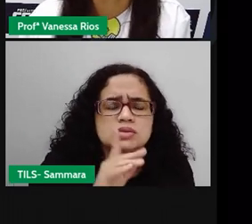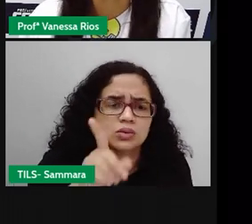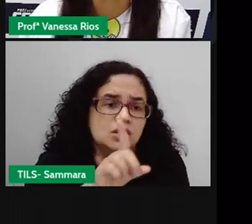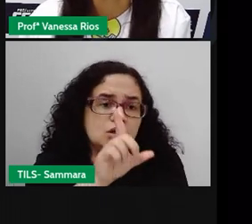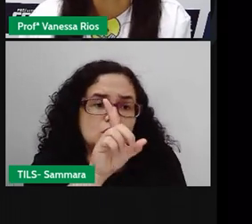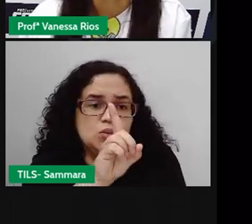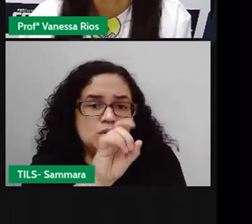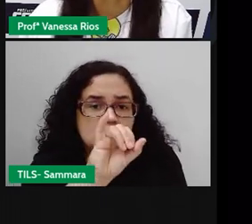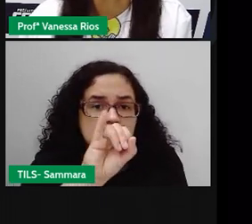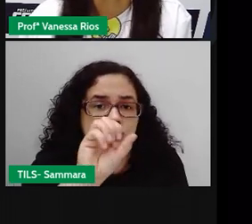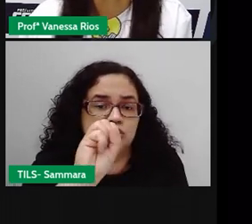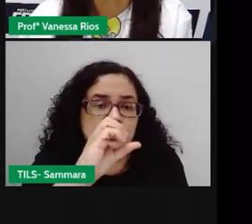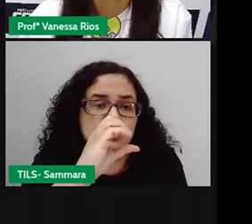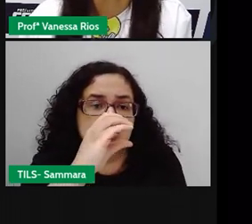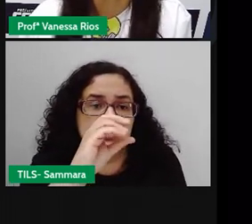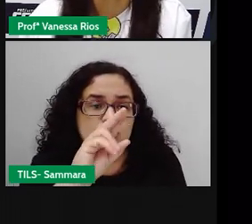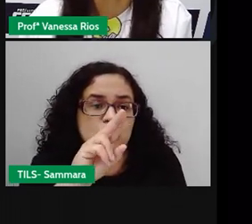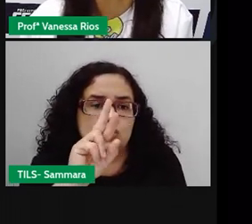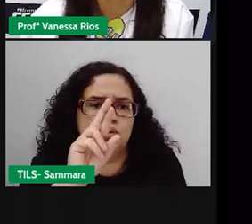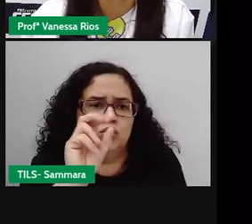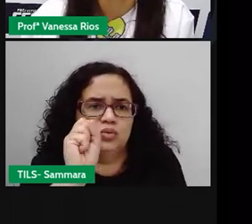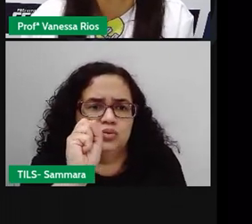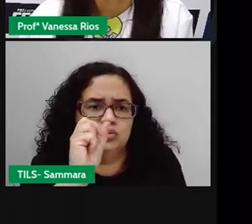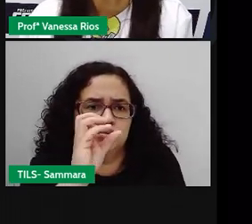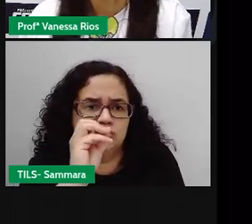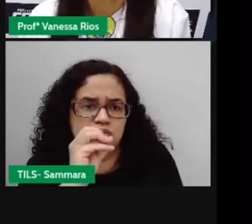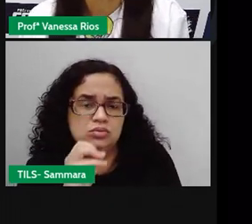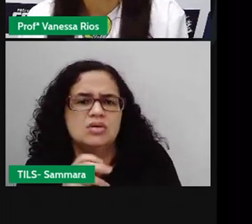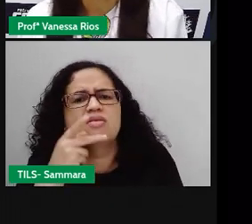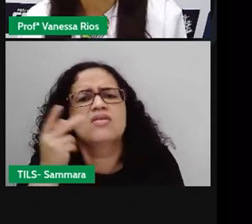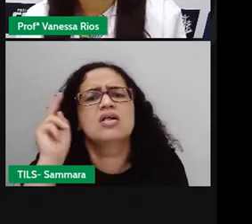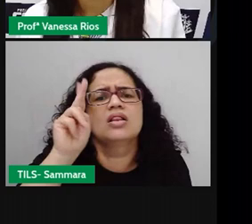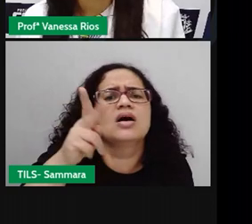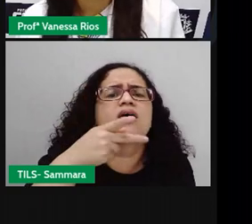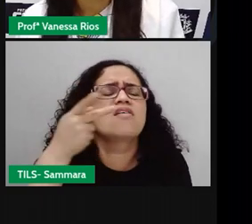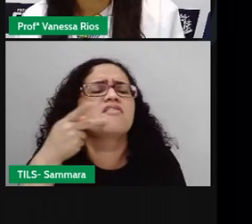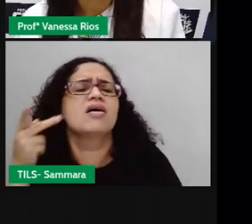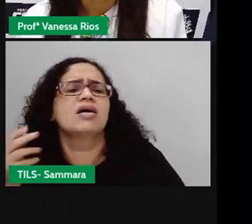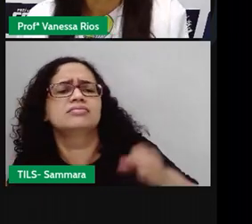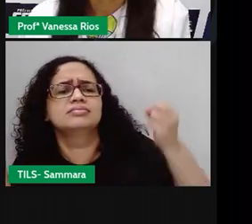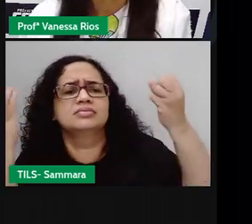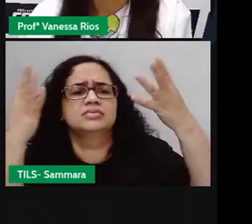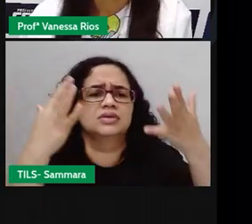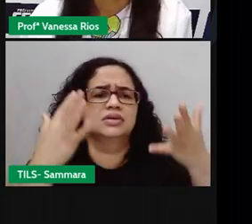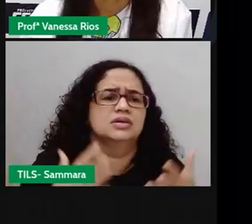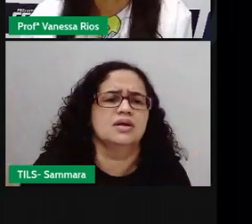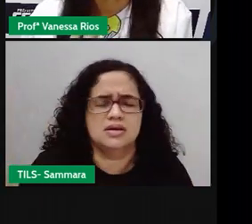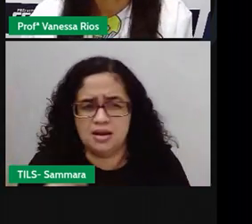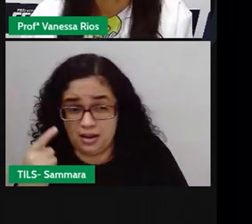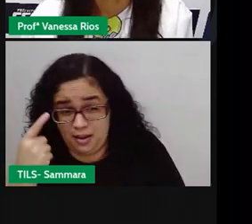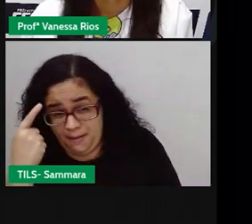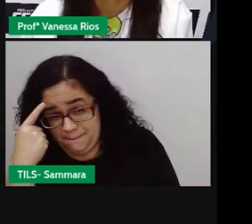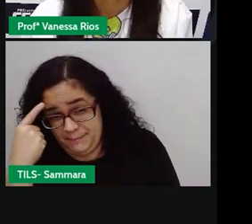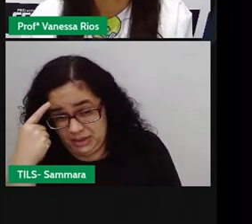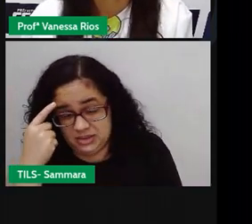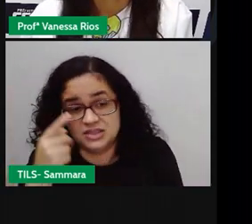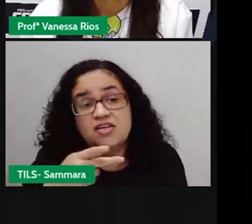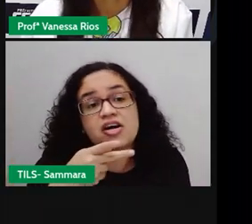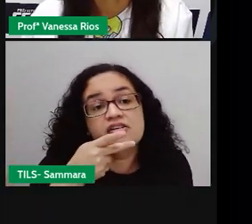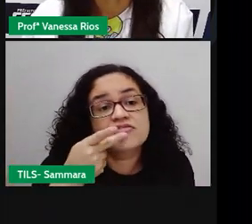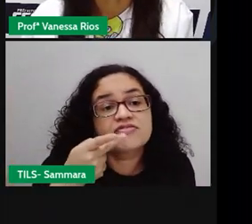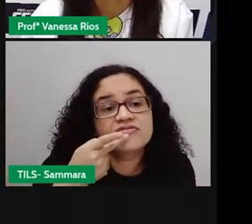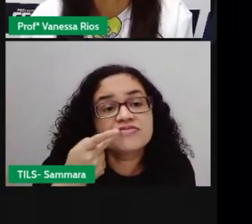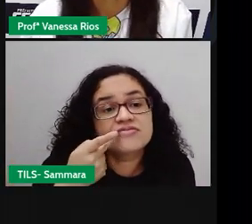é um discurso? Quando a gente fala assim, discurso, alguém vai discursar. A gente já pensa logo em falar, né?